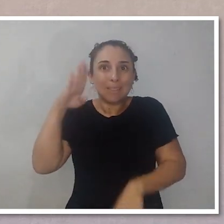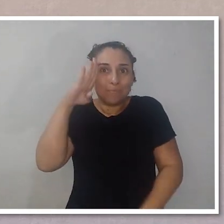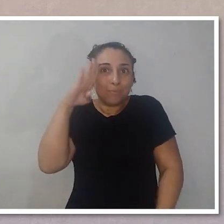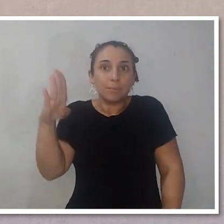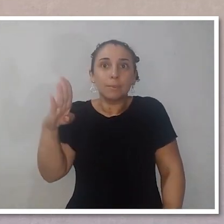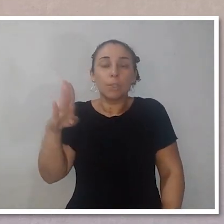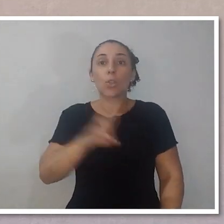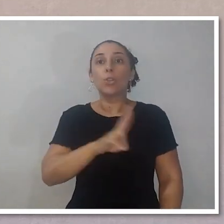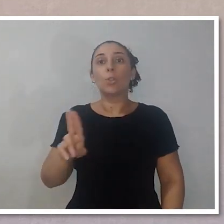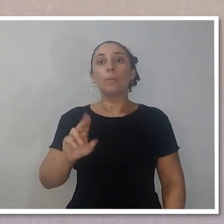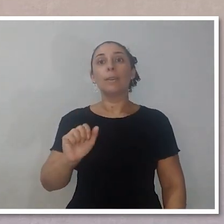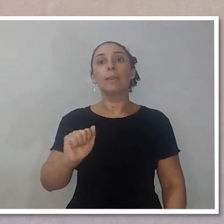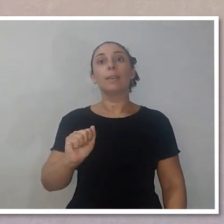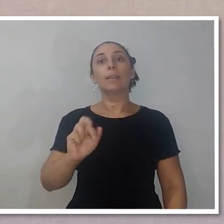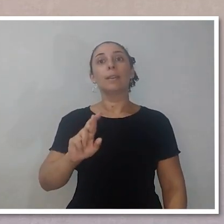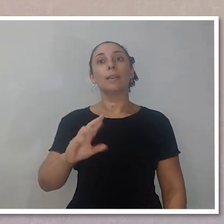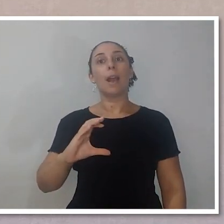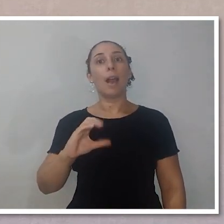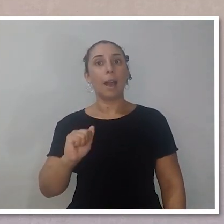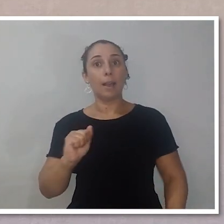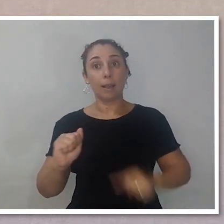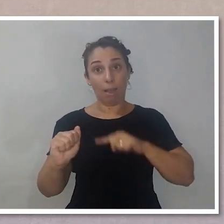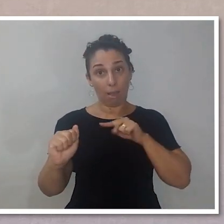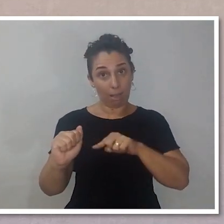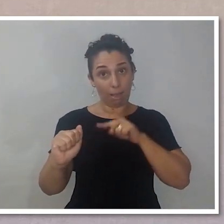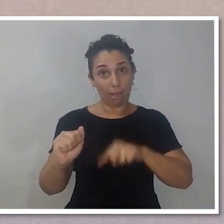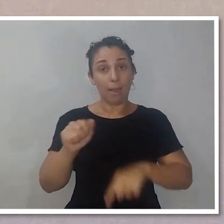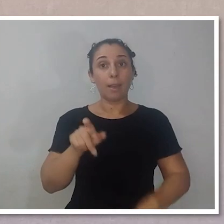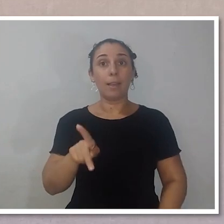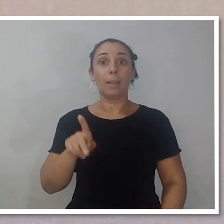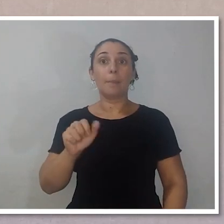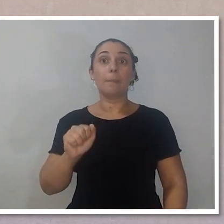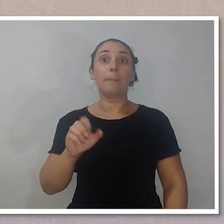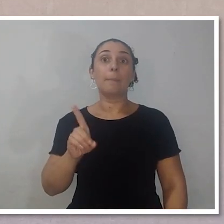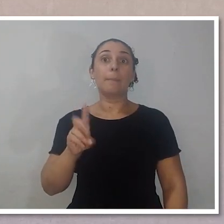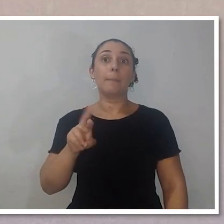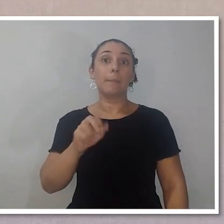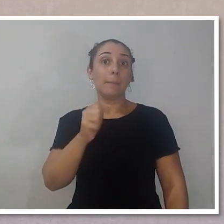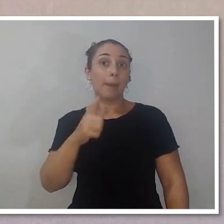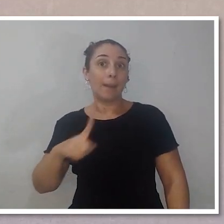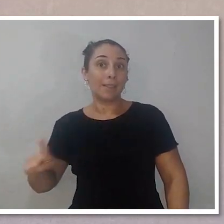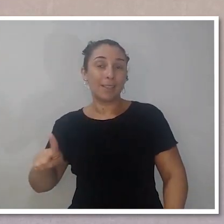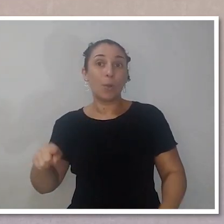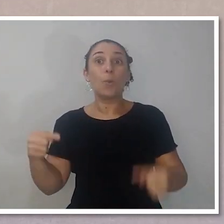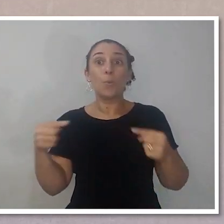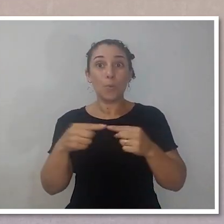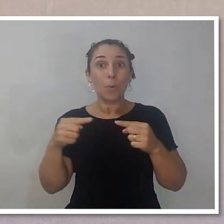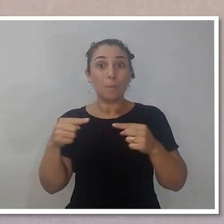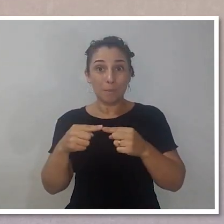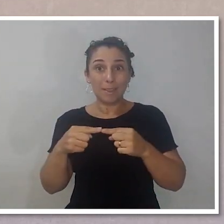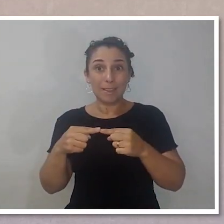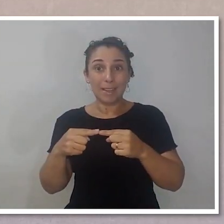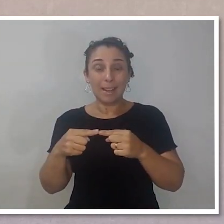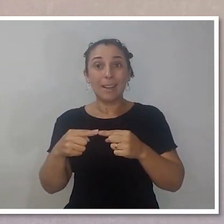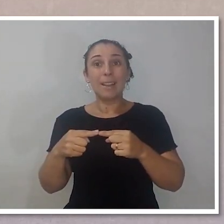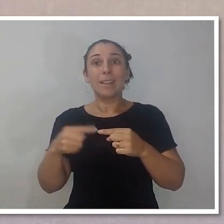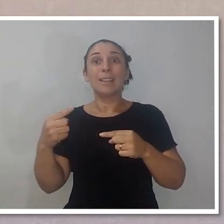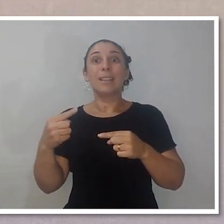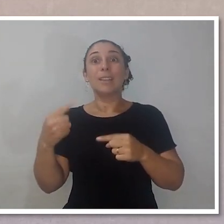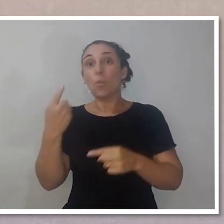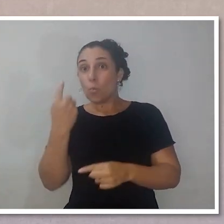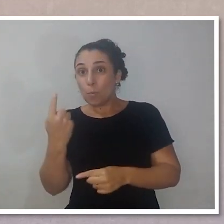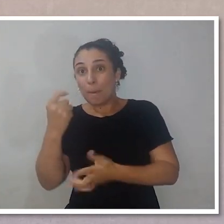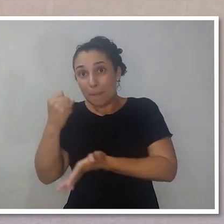utilizado, ele chama-se arca. Esse, sim, permite que o prato de uma marca se encaixe na cabeça de uma outra marca.